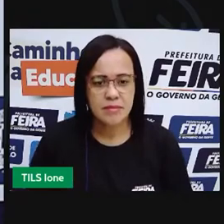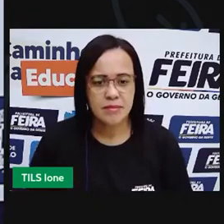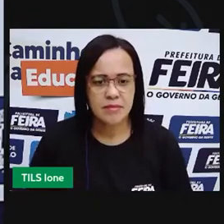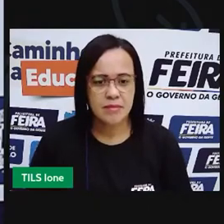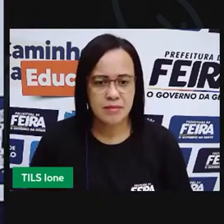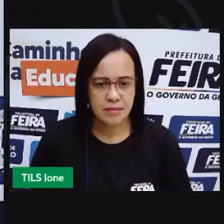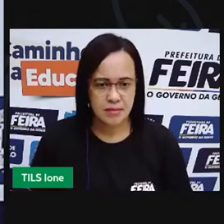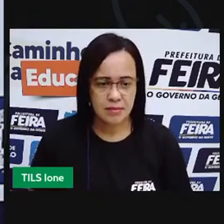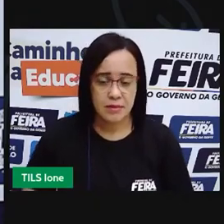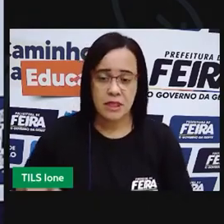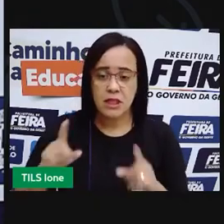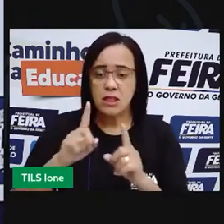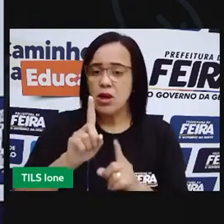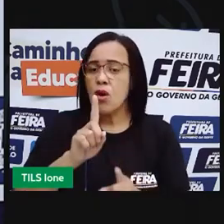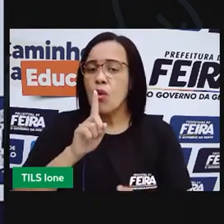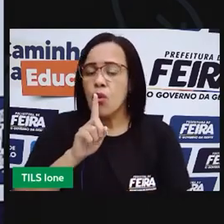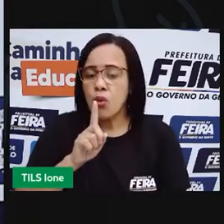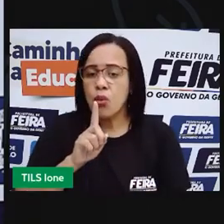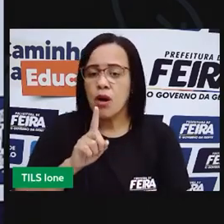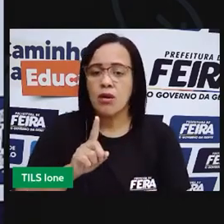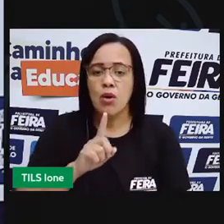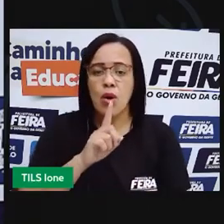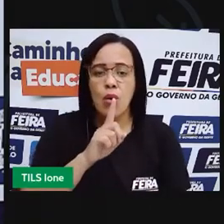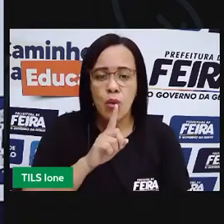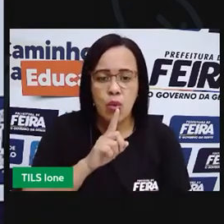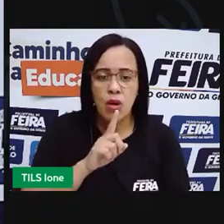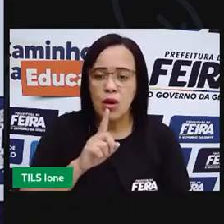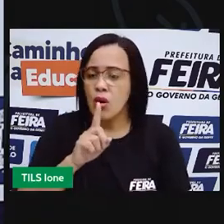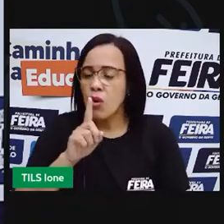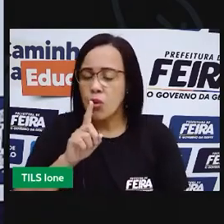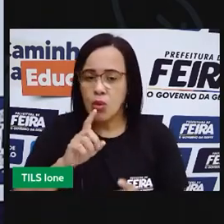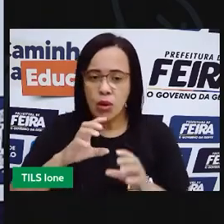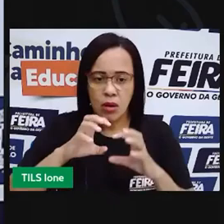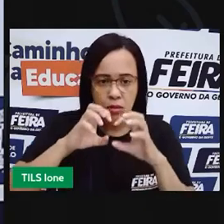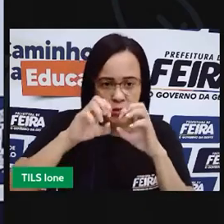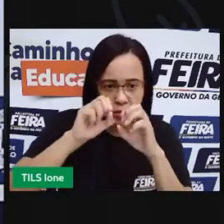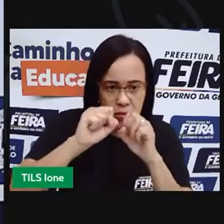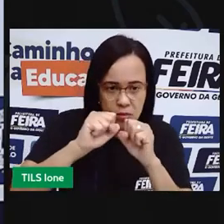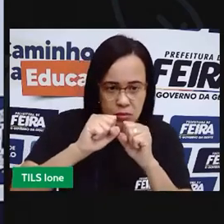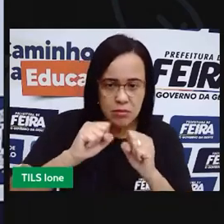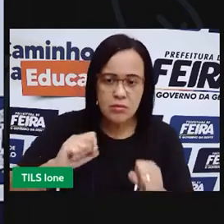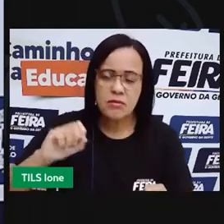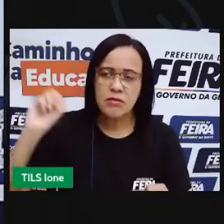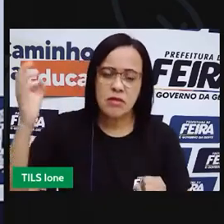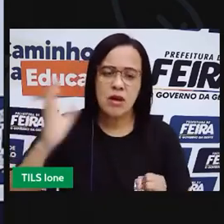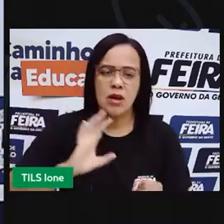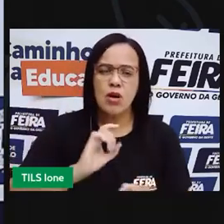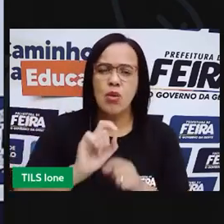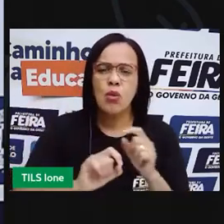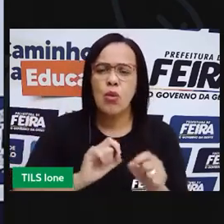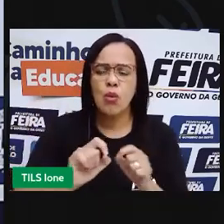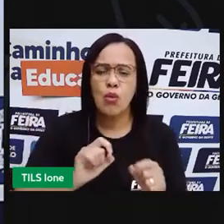Se as velhas apagarem, vem seu pai pelo jardim, com seu violino e café que enxer.